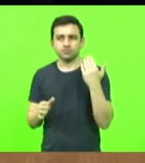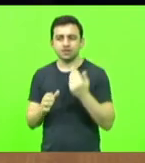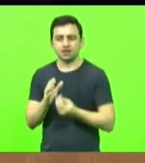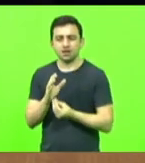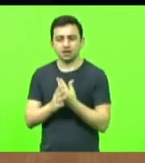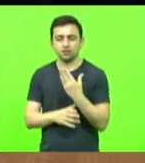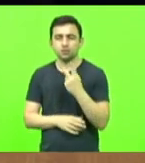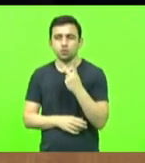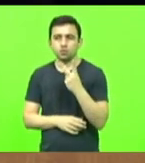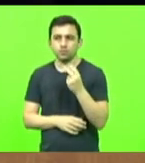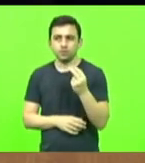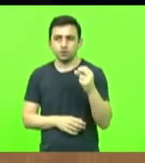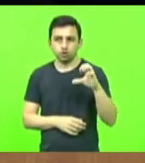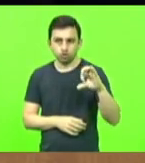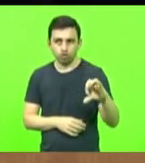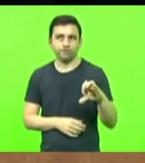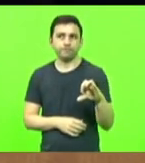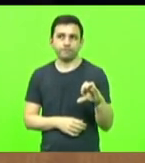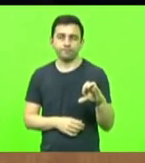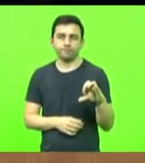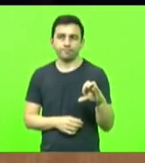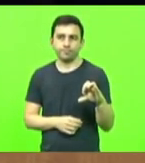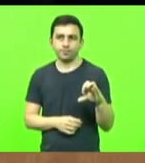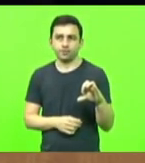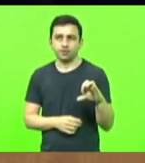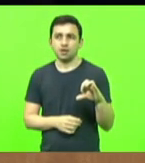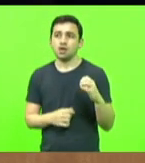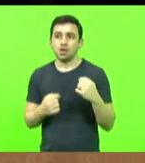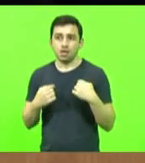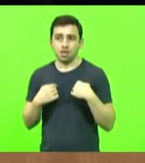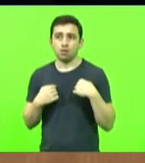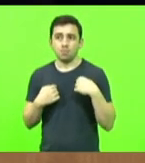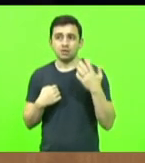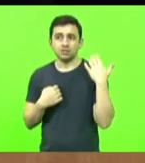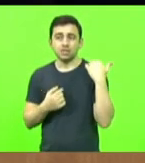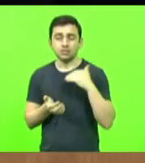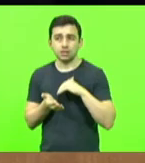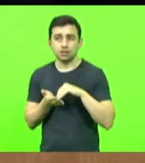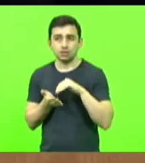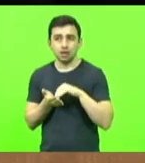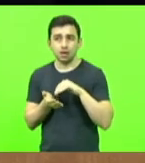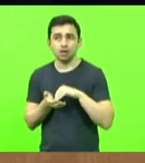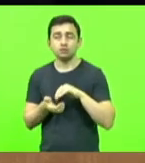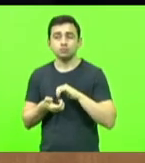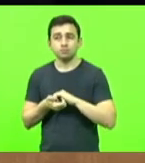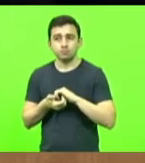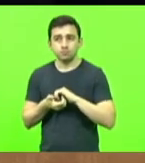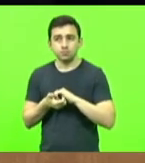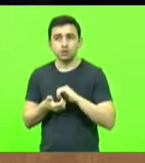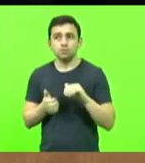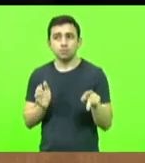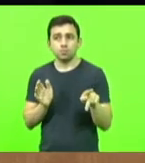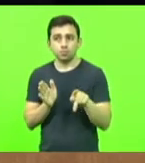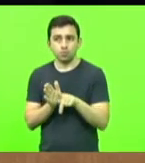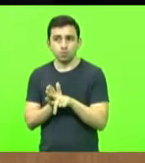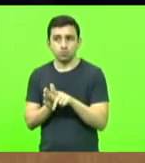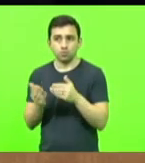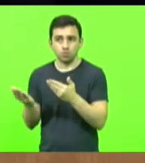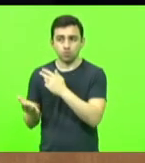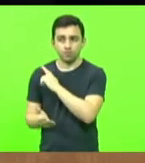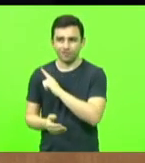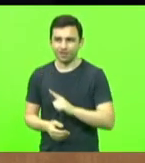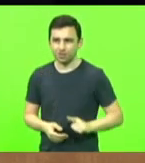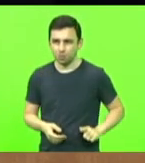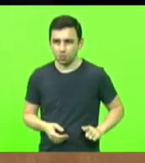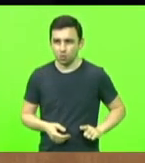2009, quando eu era secretário da Casa Civil do nosso sempre governador, Luiz Henrique